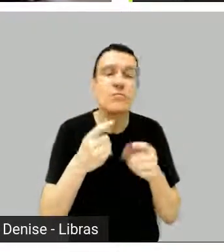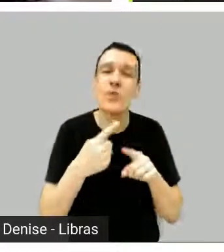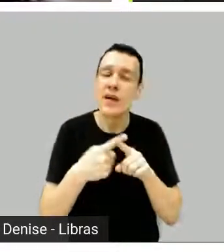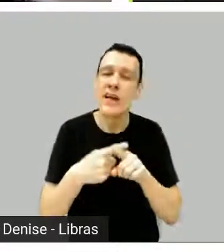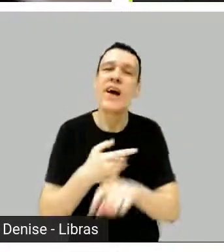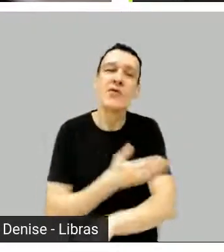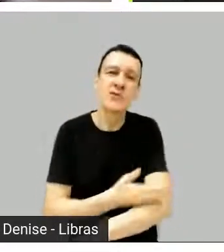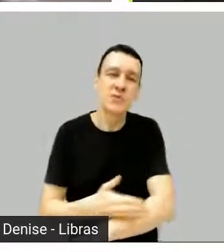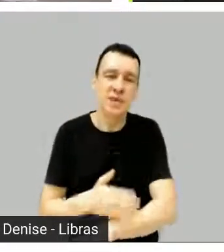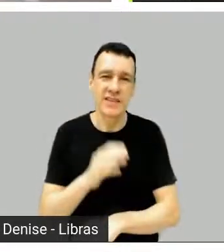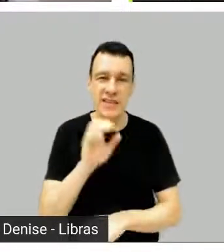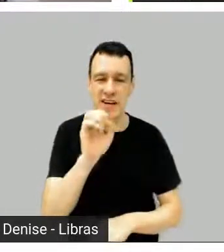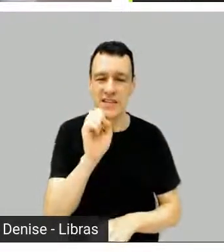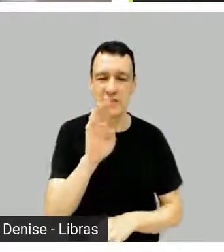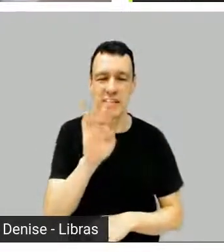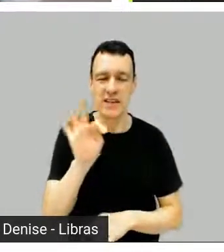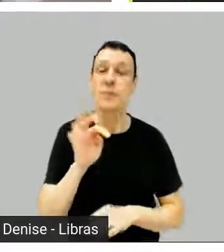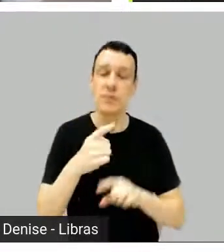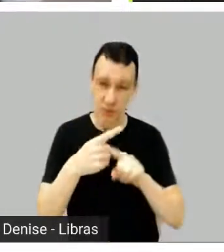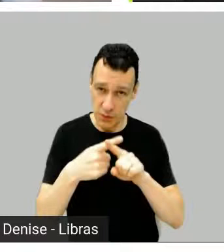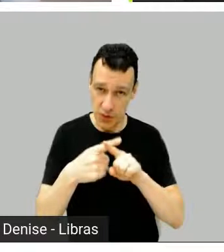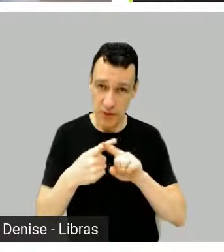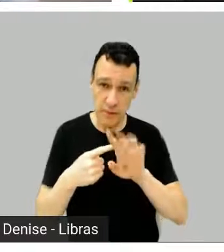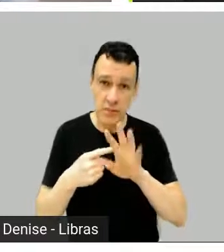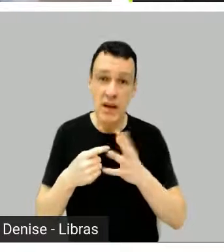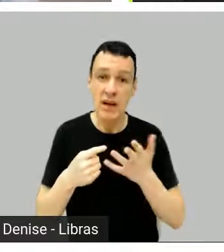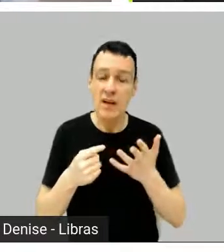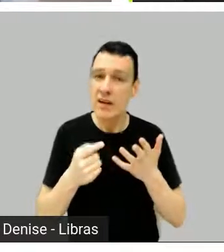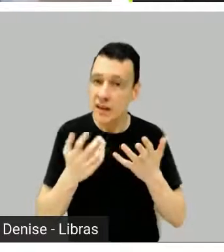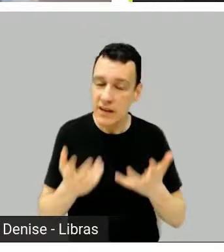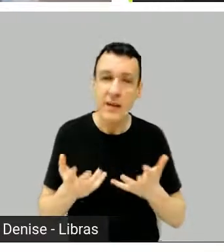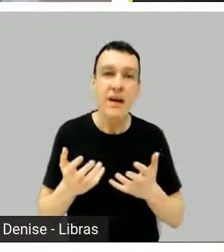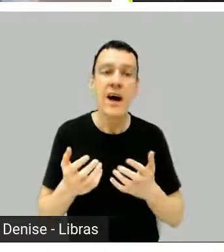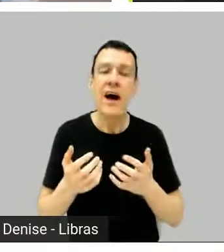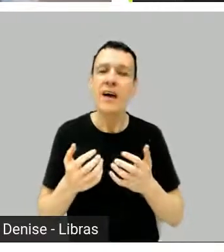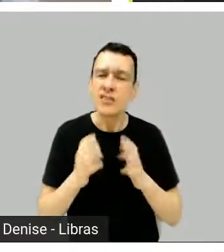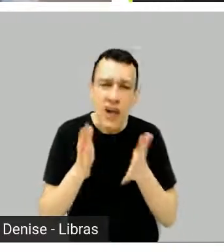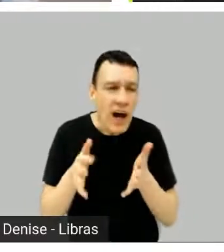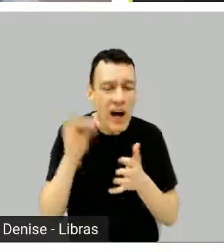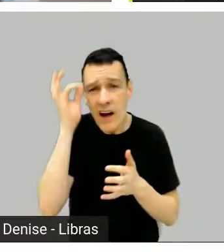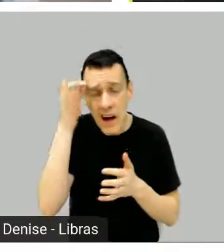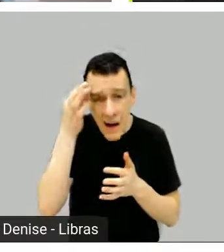já acabou, porque acontecia coisa para burro no episódio só. Enquanto que normalmente